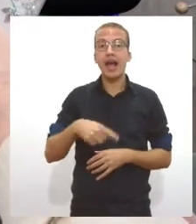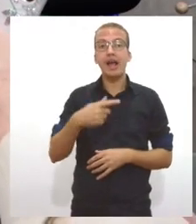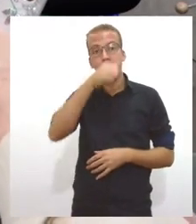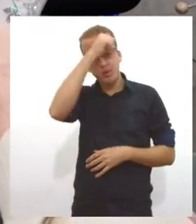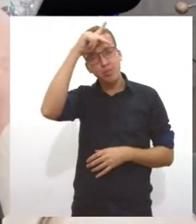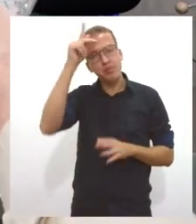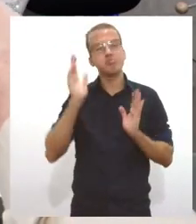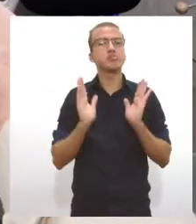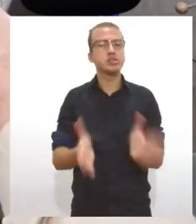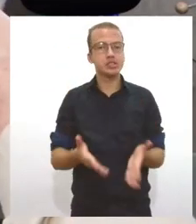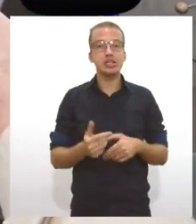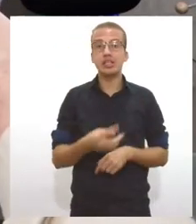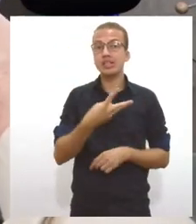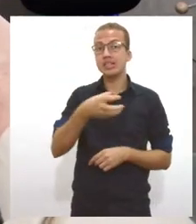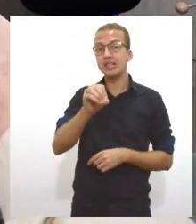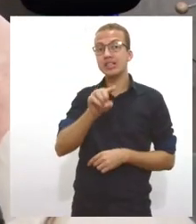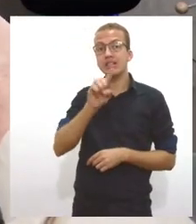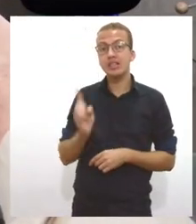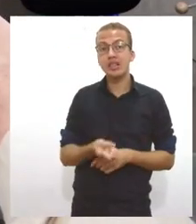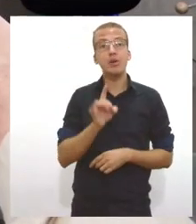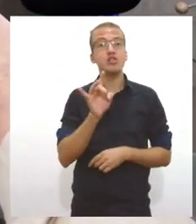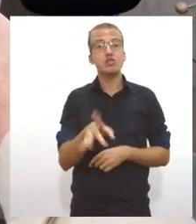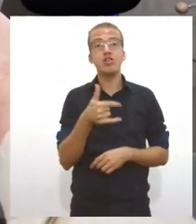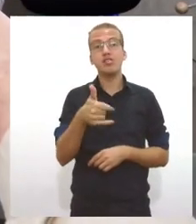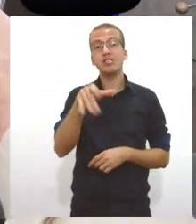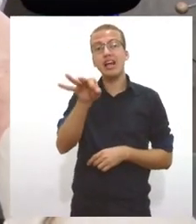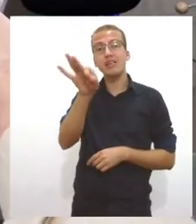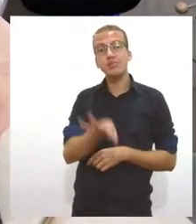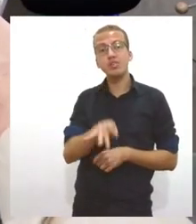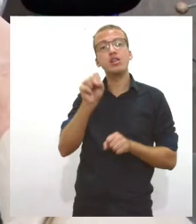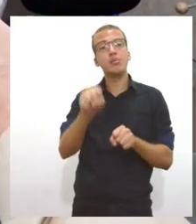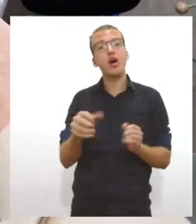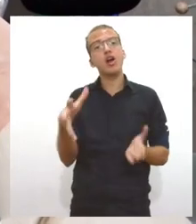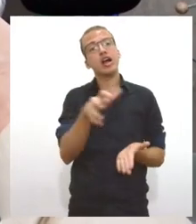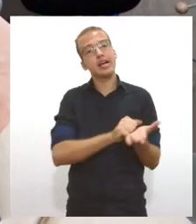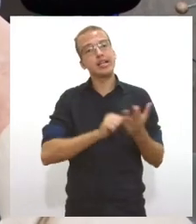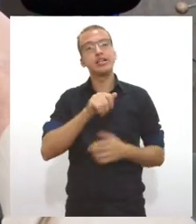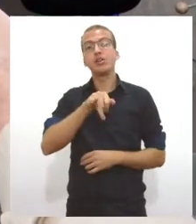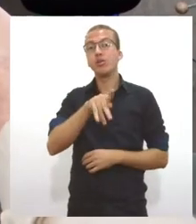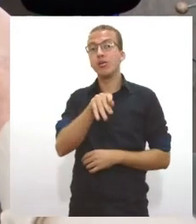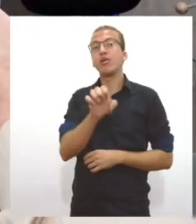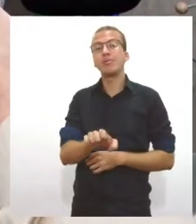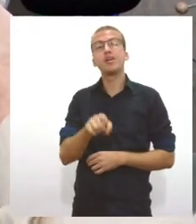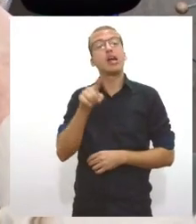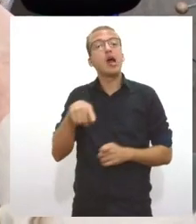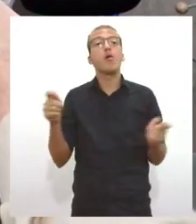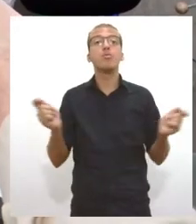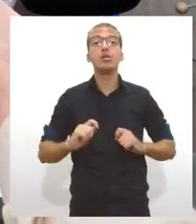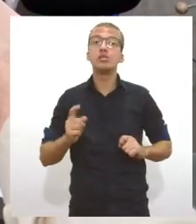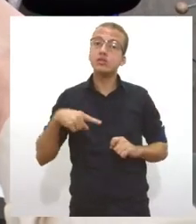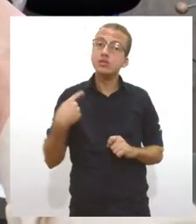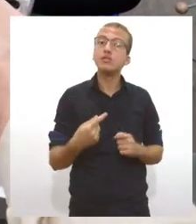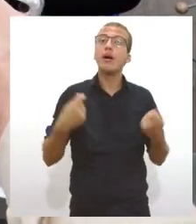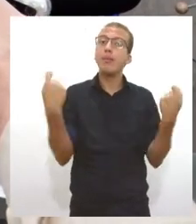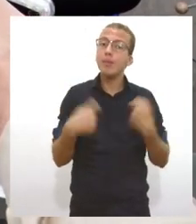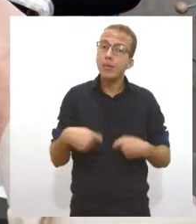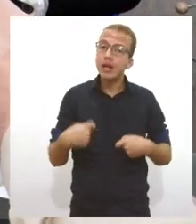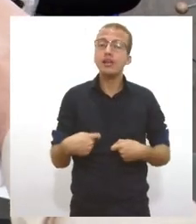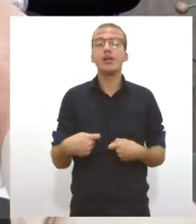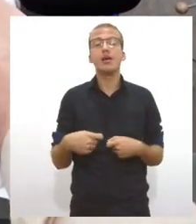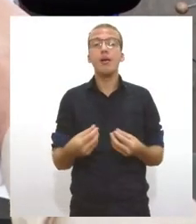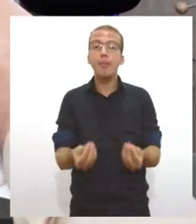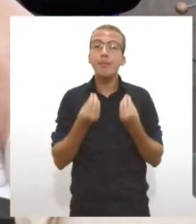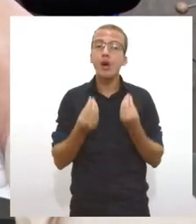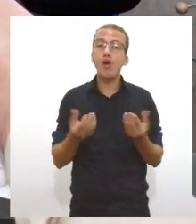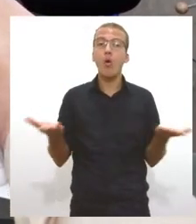e menos de 10% é que foram para o IPS. Então, é uma possibilidade que nós queremos ter para que pessoas que hoje não